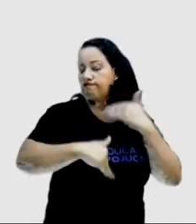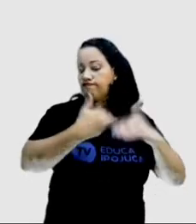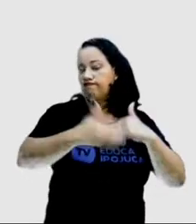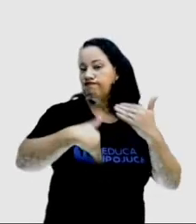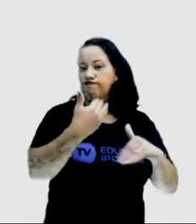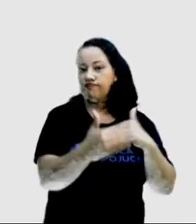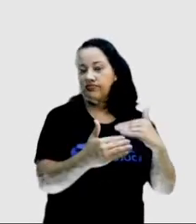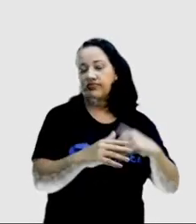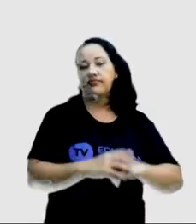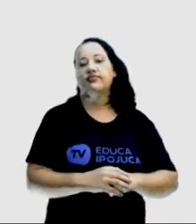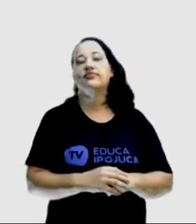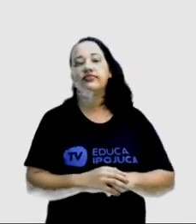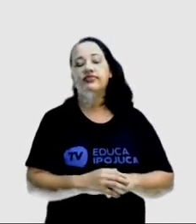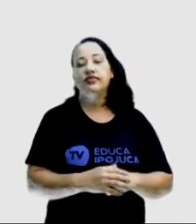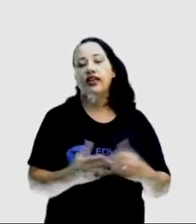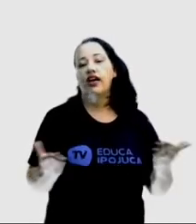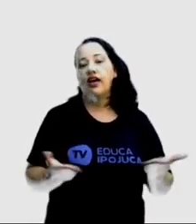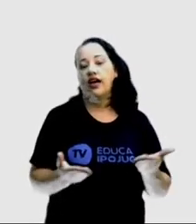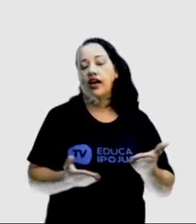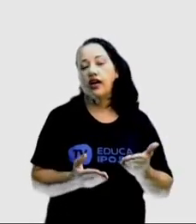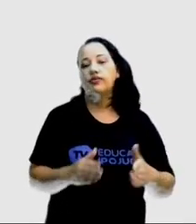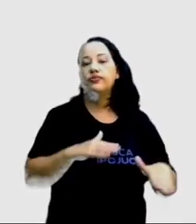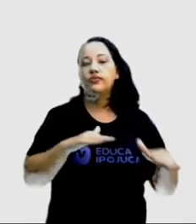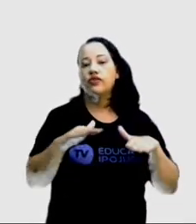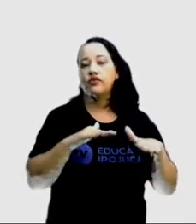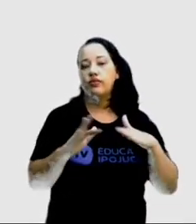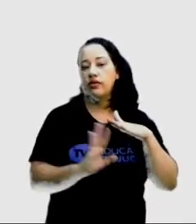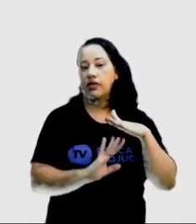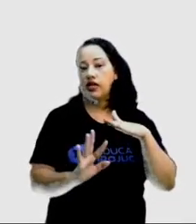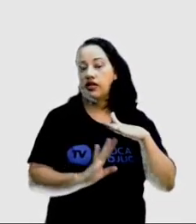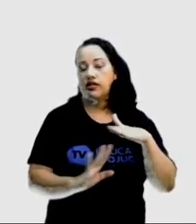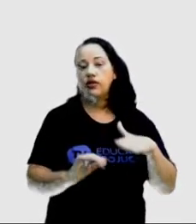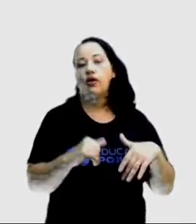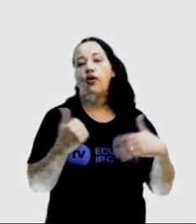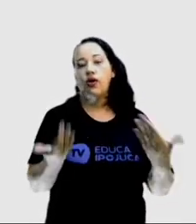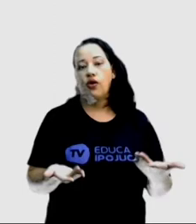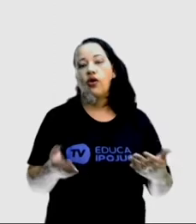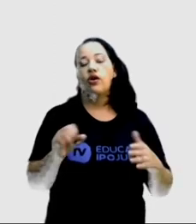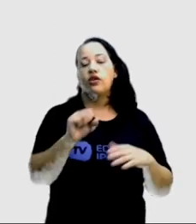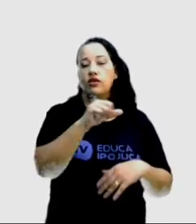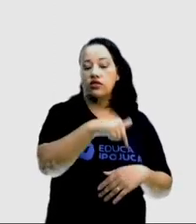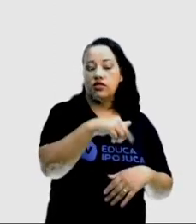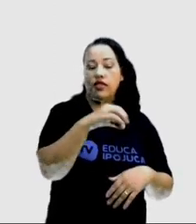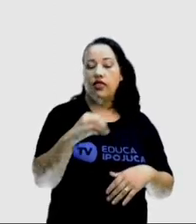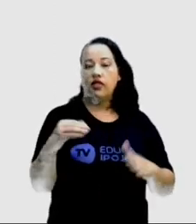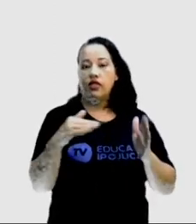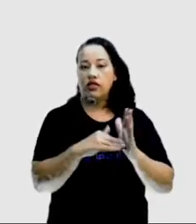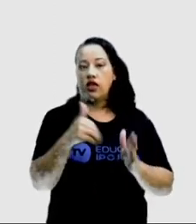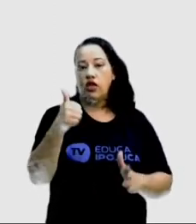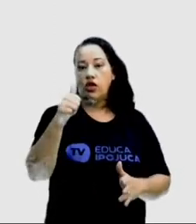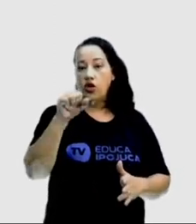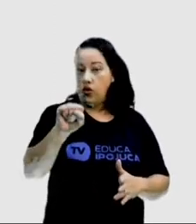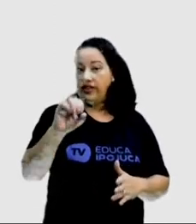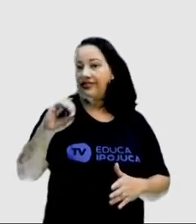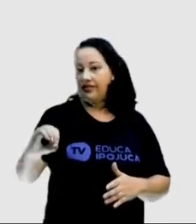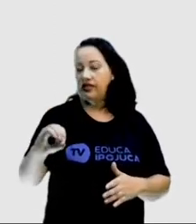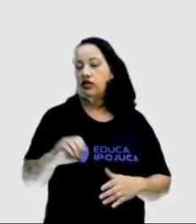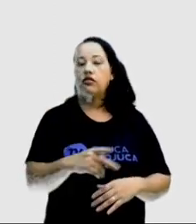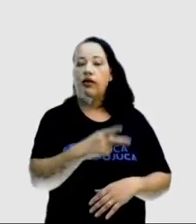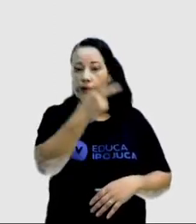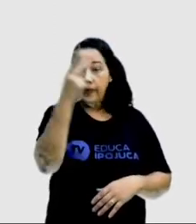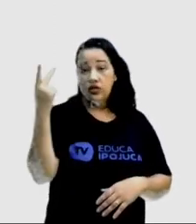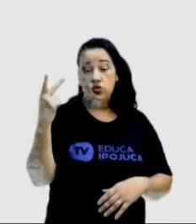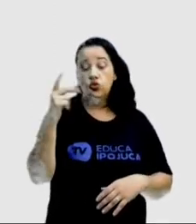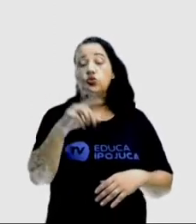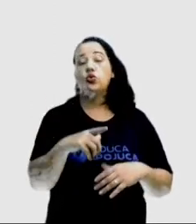por último aqui, a movimentação da década de 70 e 80, onde parte das pessoas